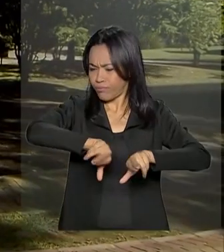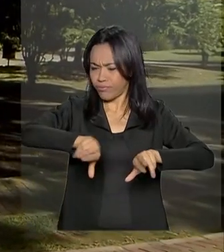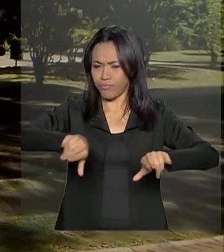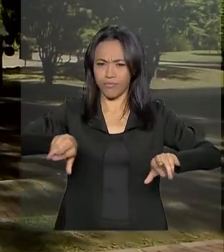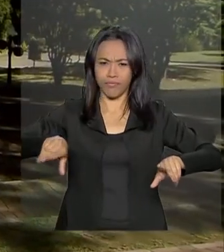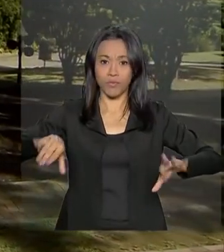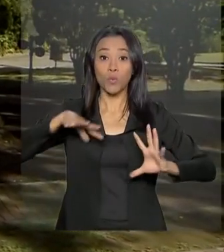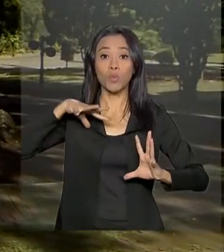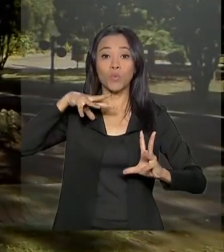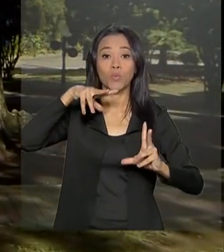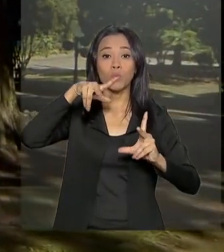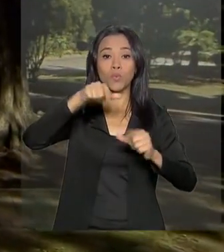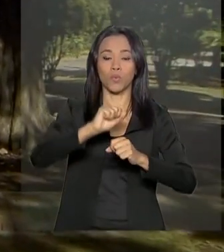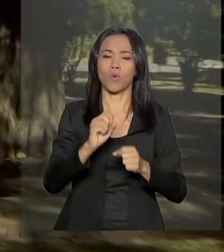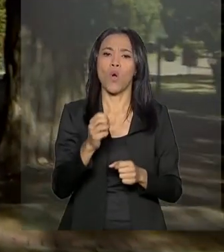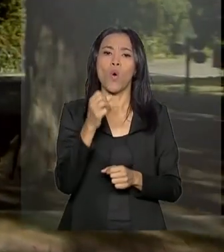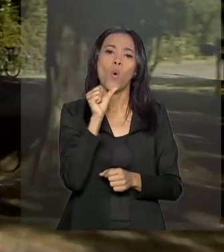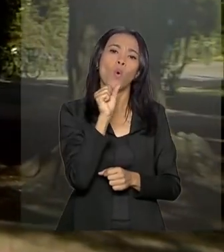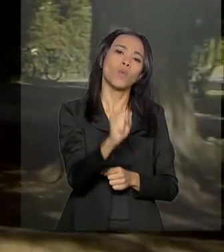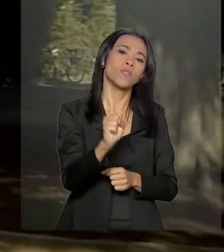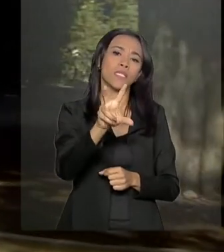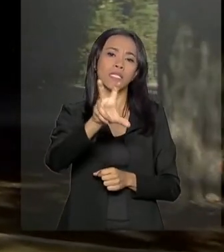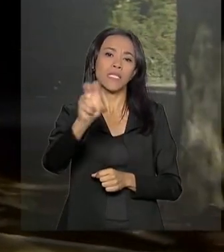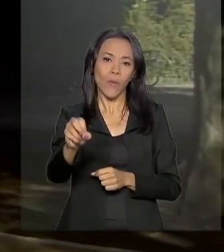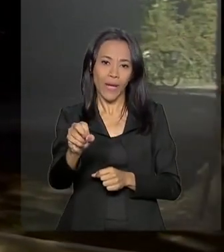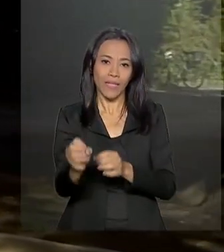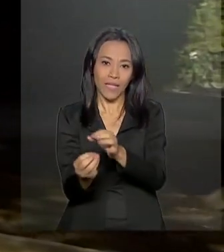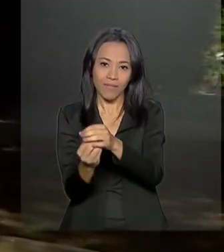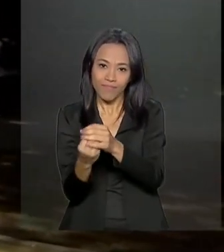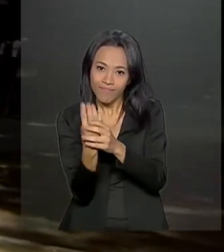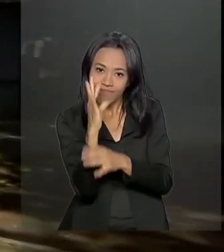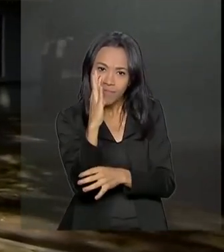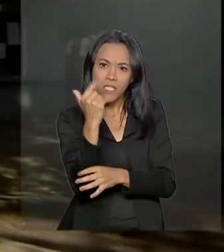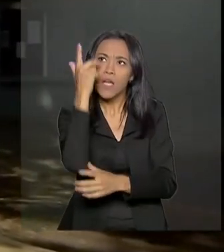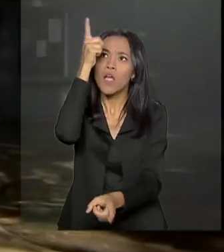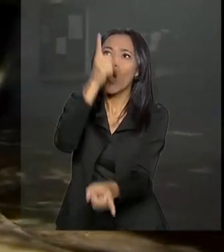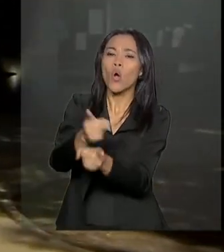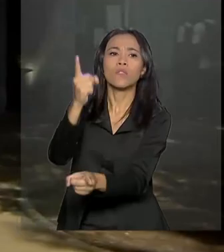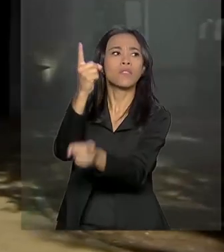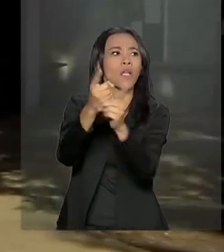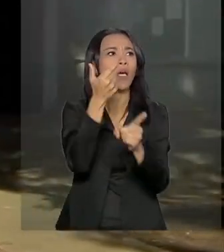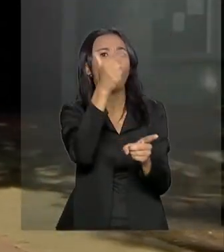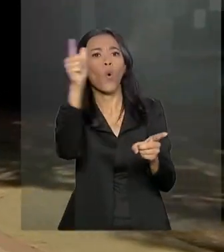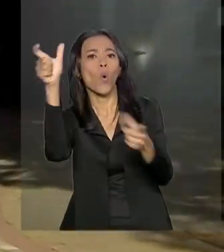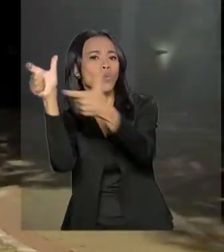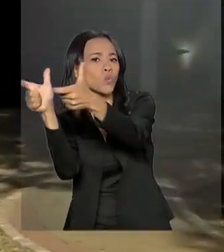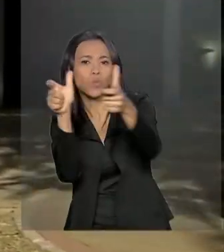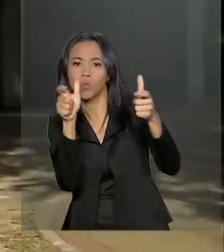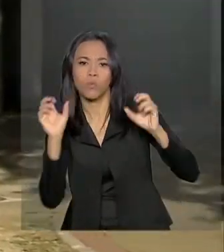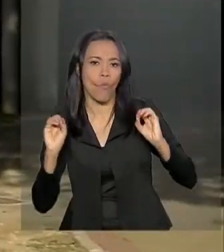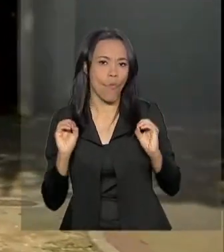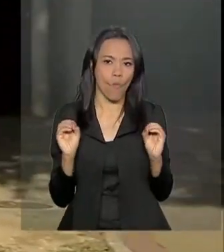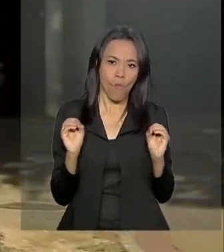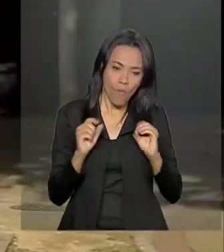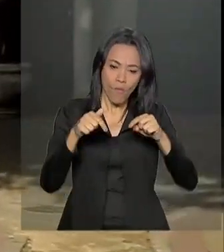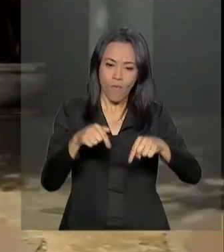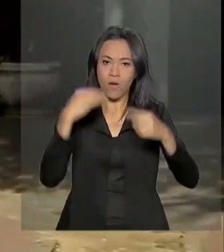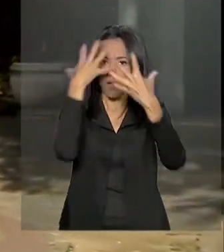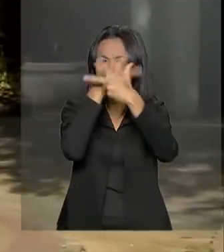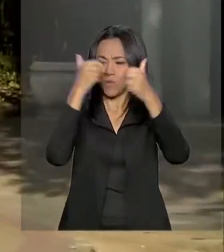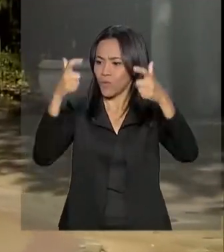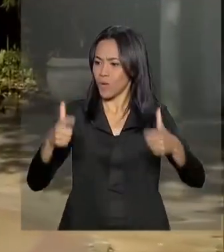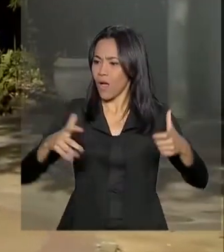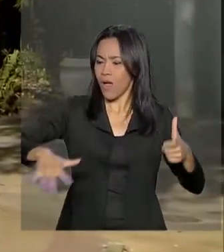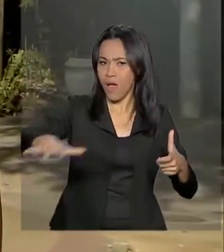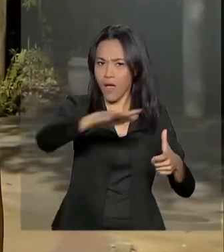São cerca de 850 espécies vivas que não são encontradas em nenhum outro jardim. Além de toda essa beleza, o